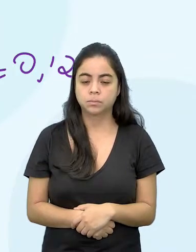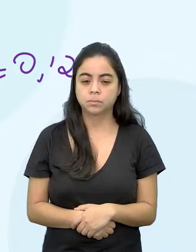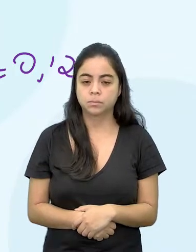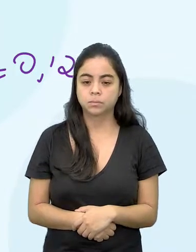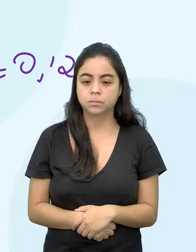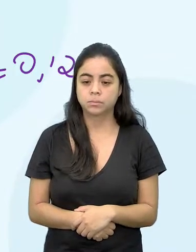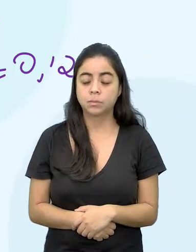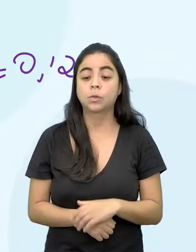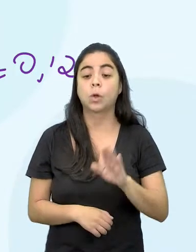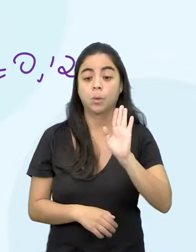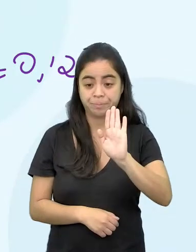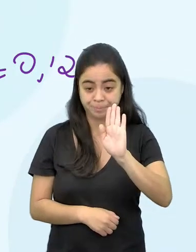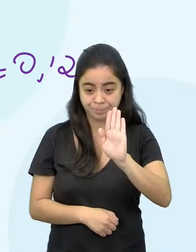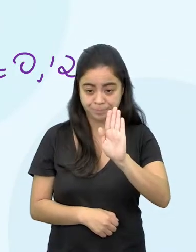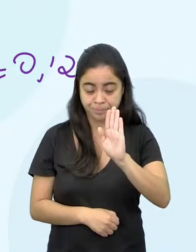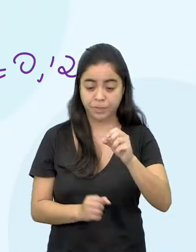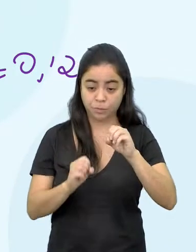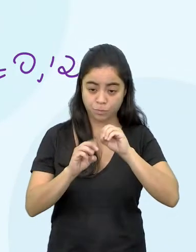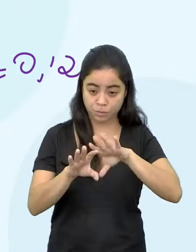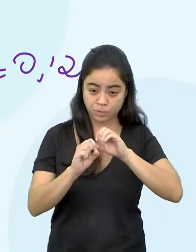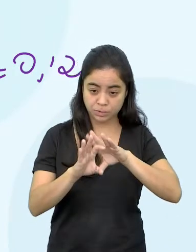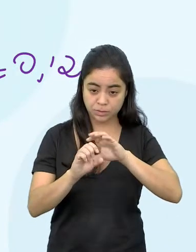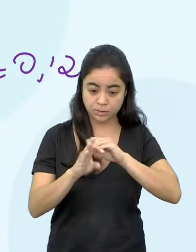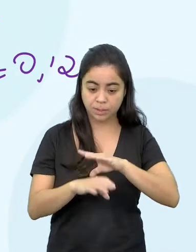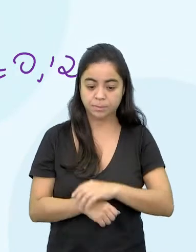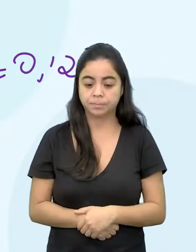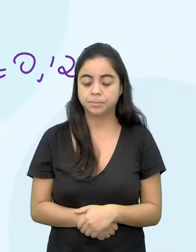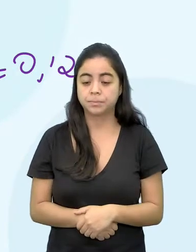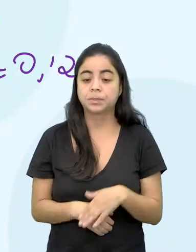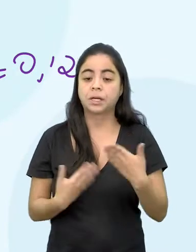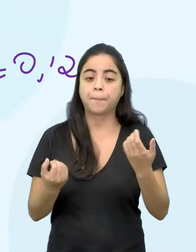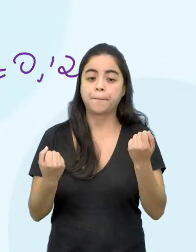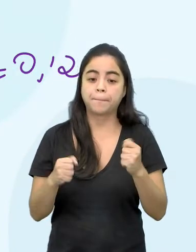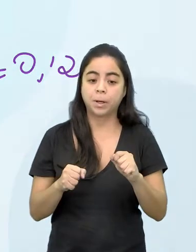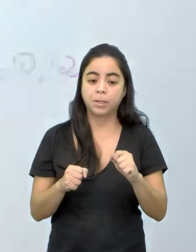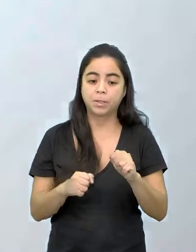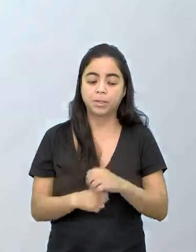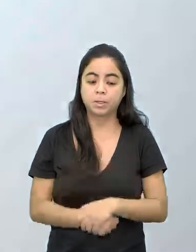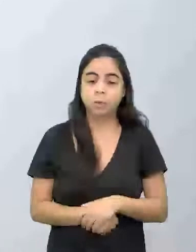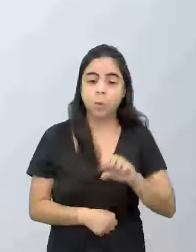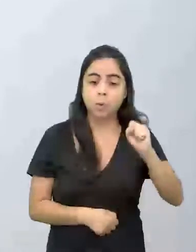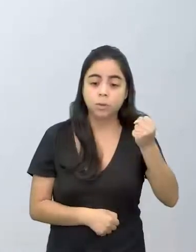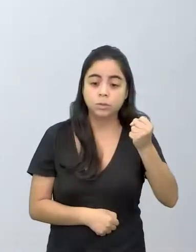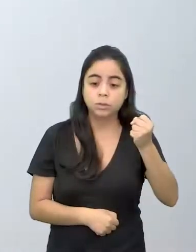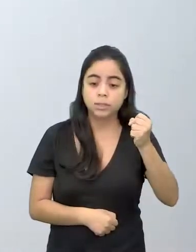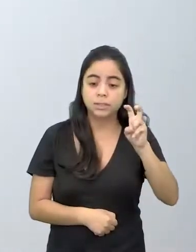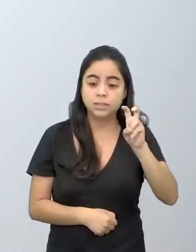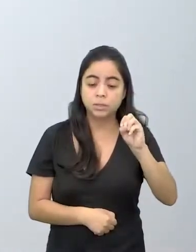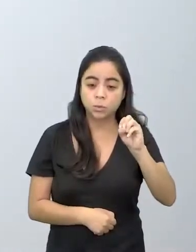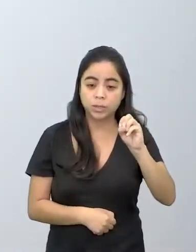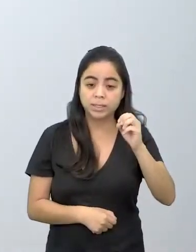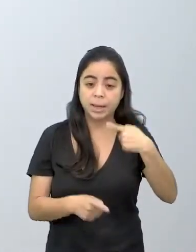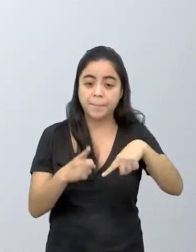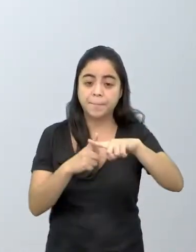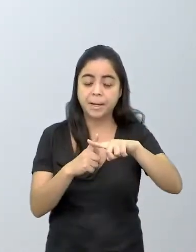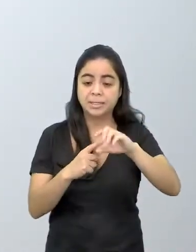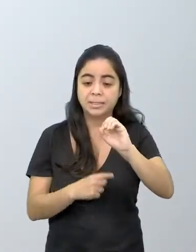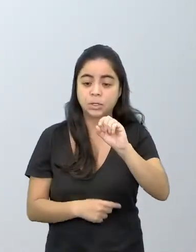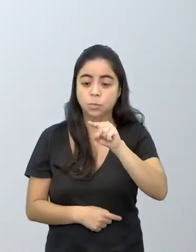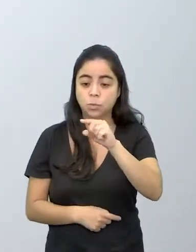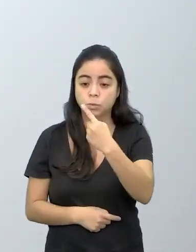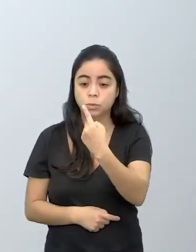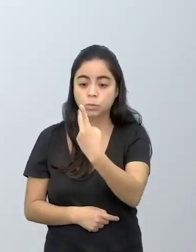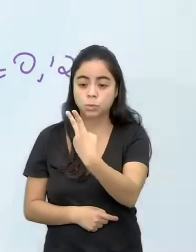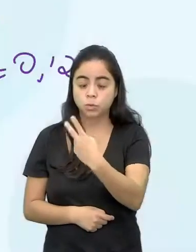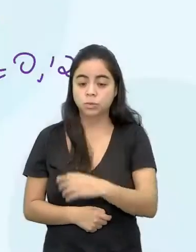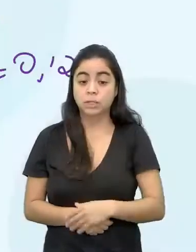Já já a gente vai passar por essa fórmula. Então, 850 vezes 1 mais 0,12. E aí a gente vai descobrir os